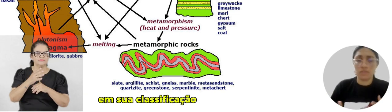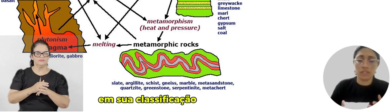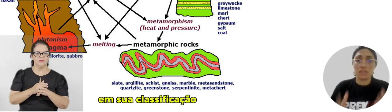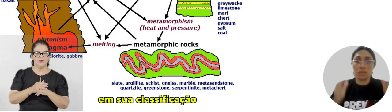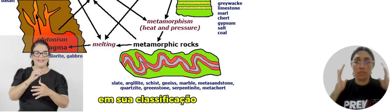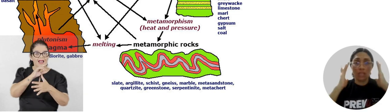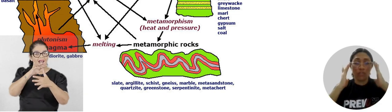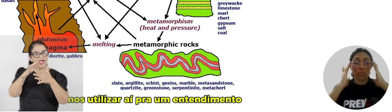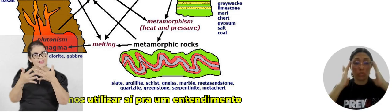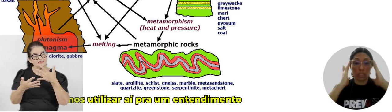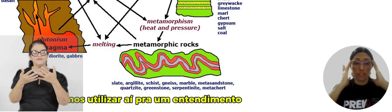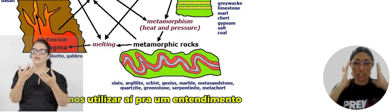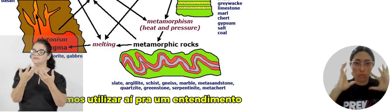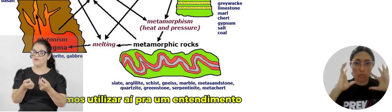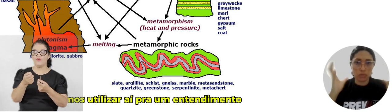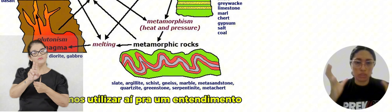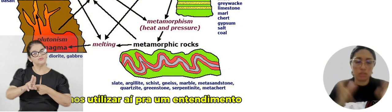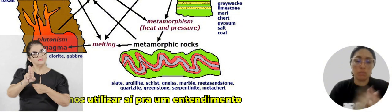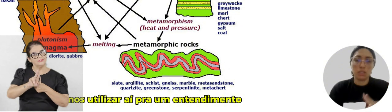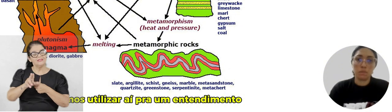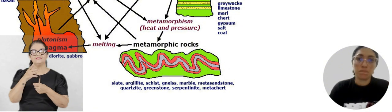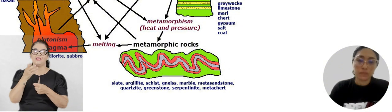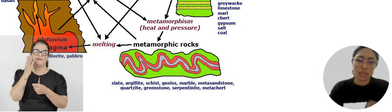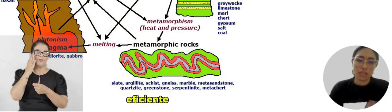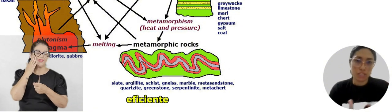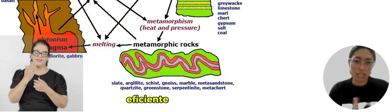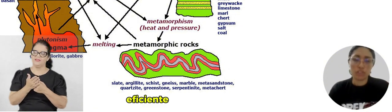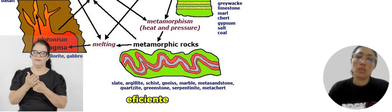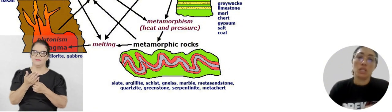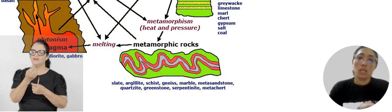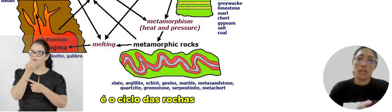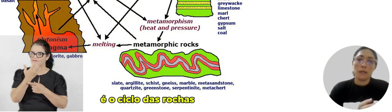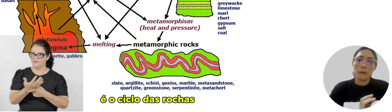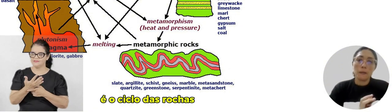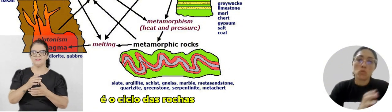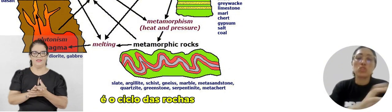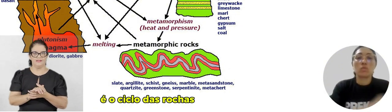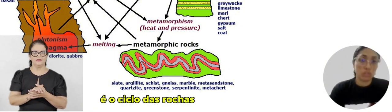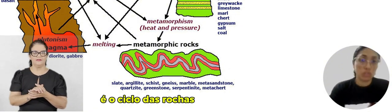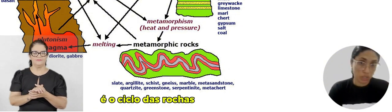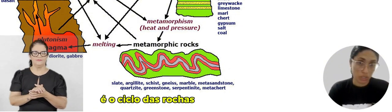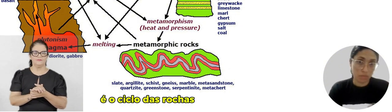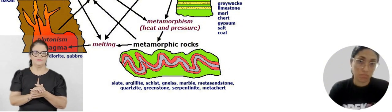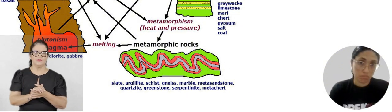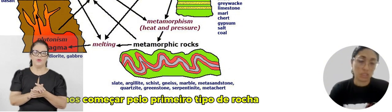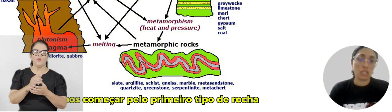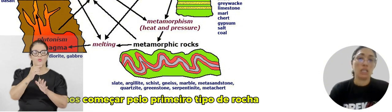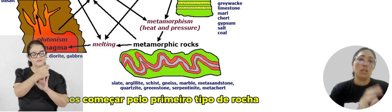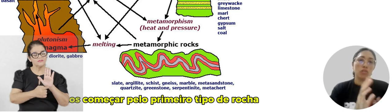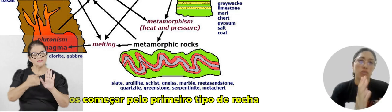sua classificação. Vamos utilizar aí para um entendimento eficiente o ciclo das rochas.